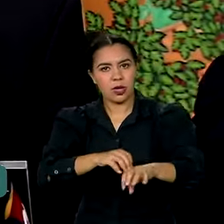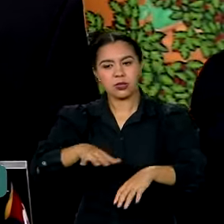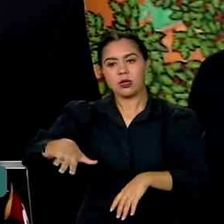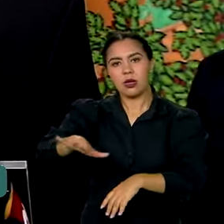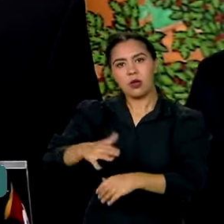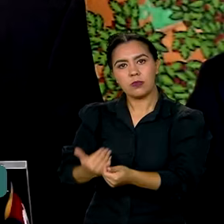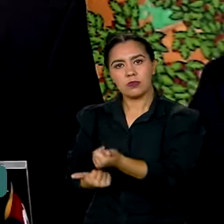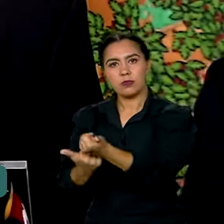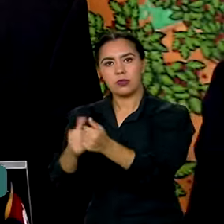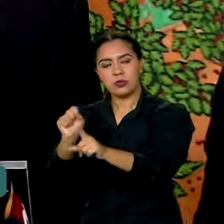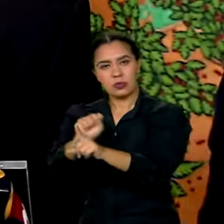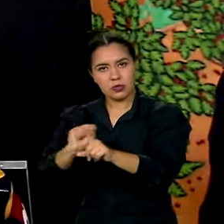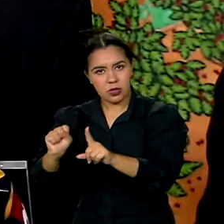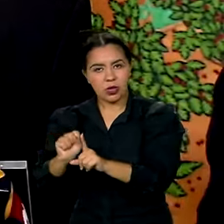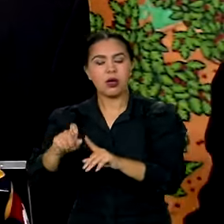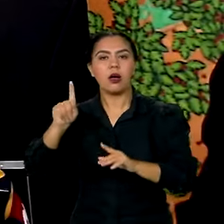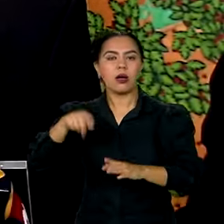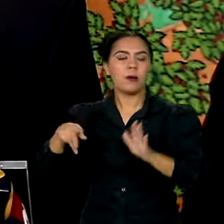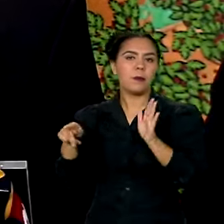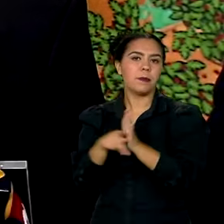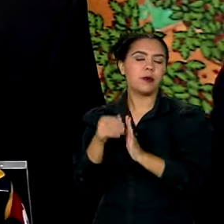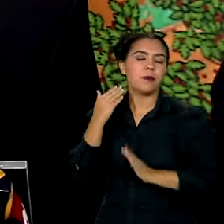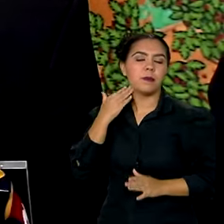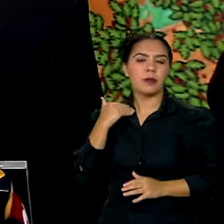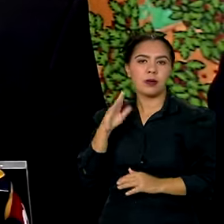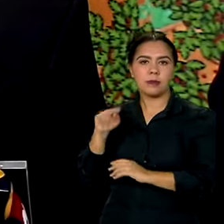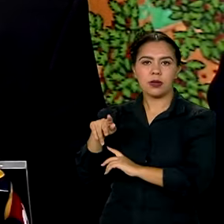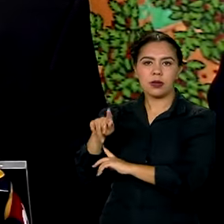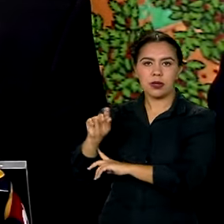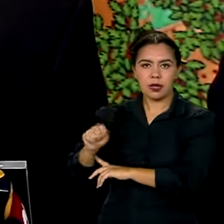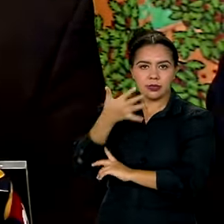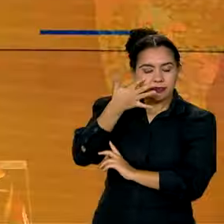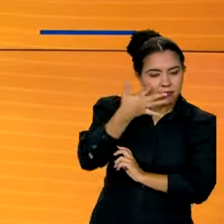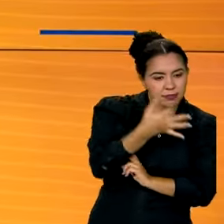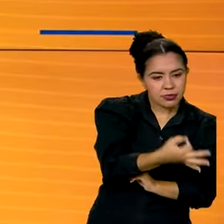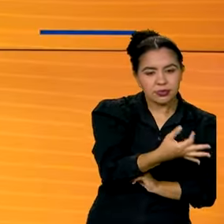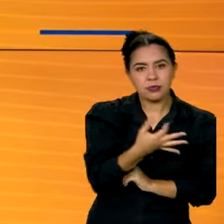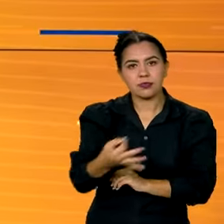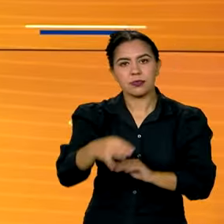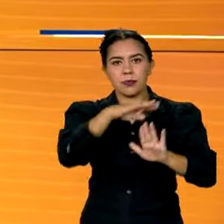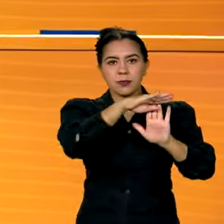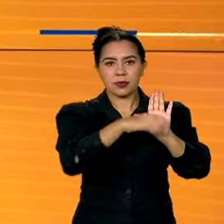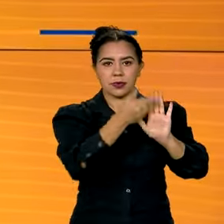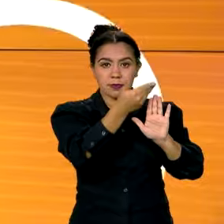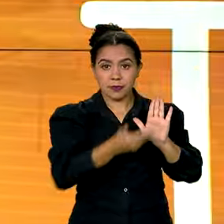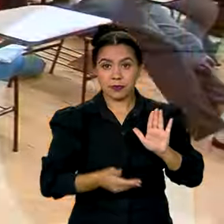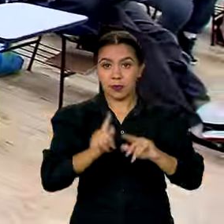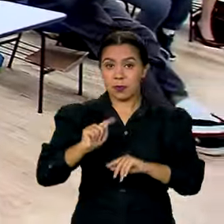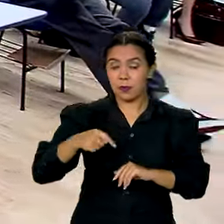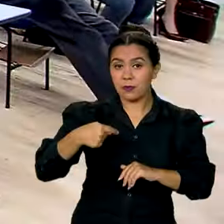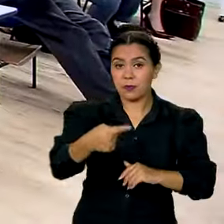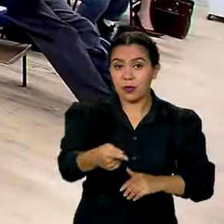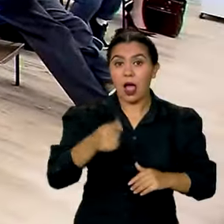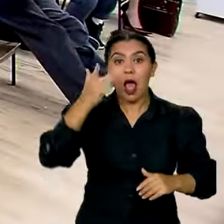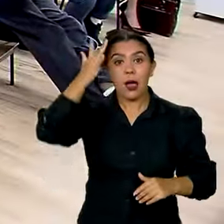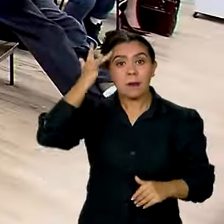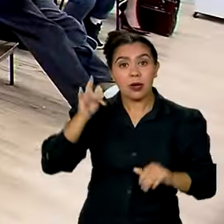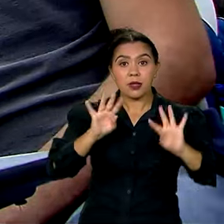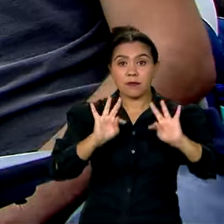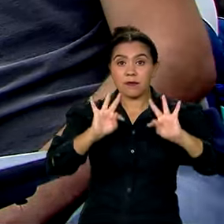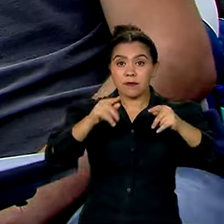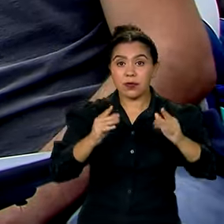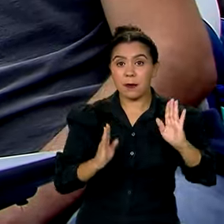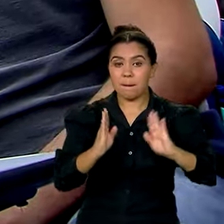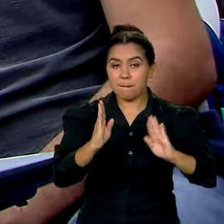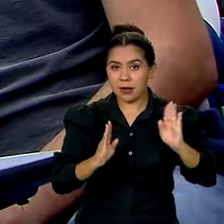um interesse muito especial do BNDES na modelagem desses projetos, desses programas. Veja a seguir, termina amanhã o prazo para